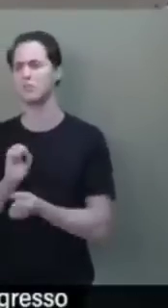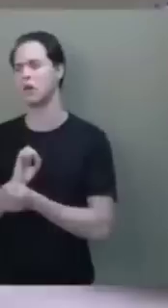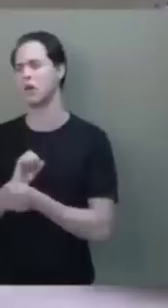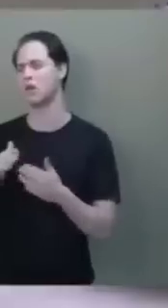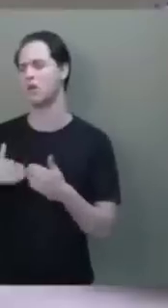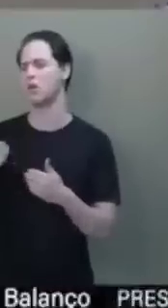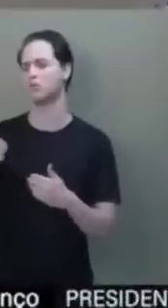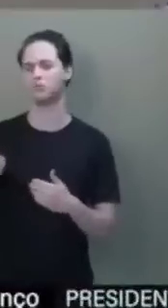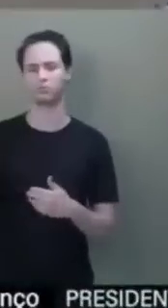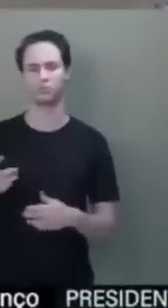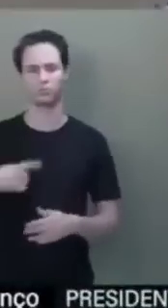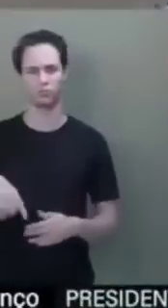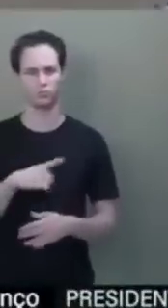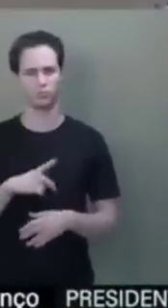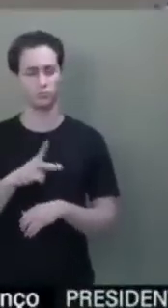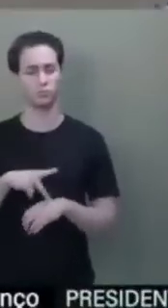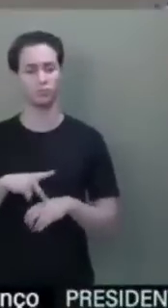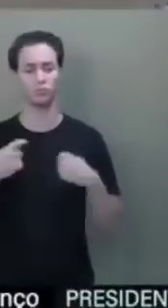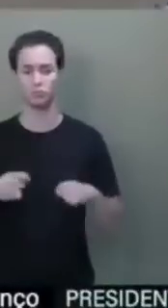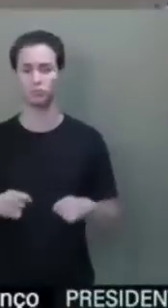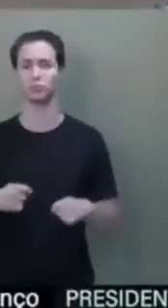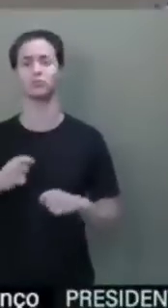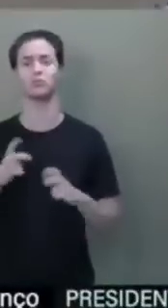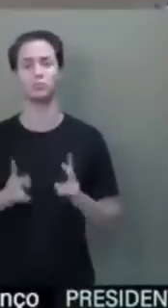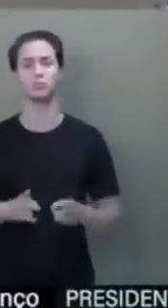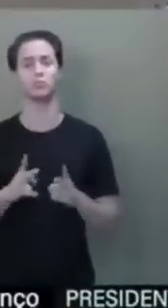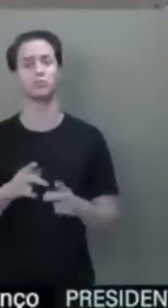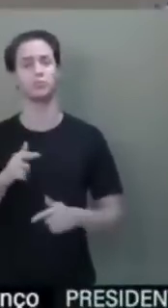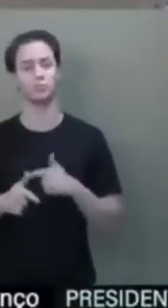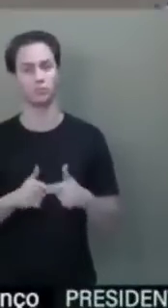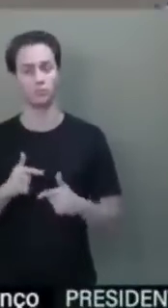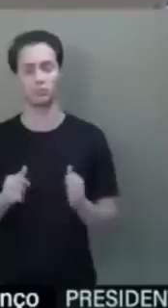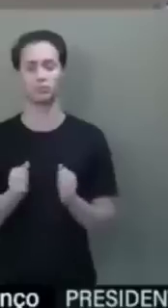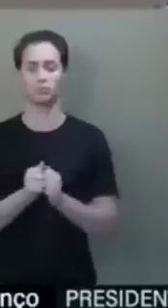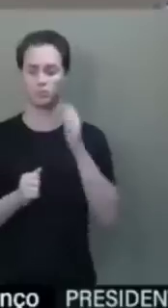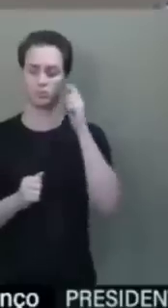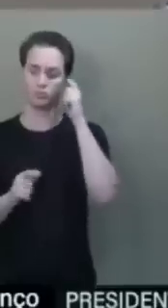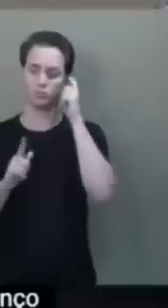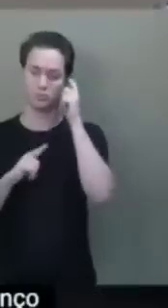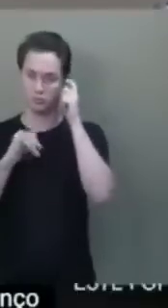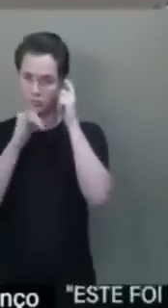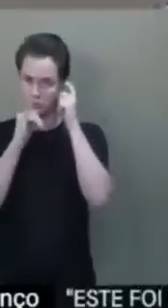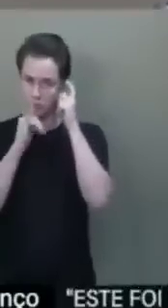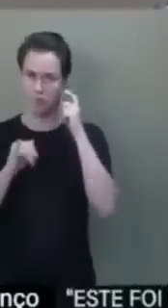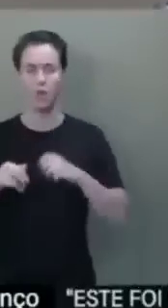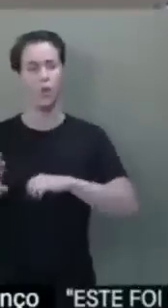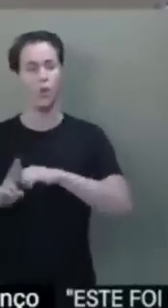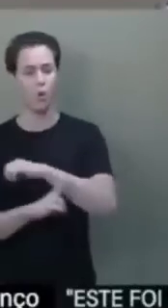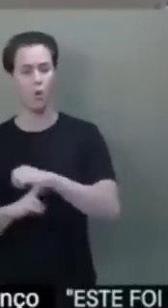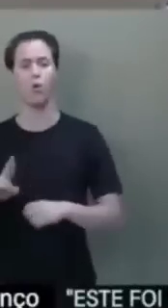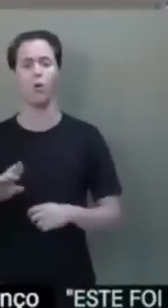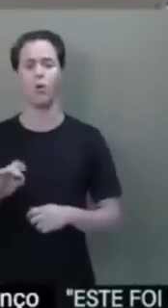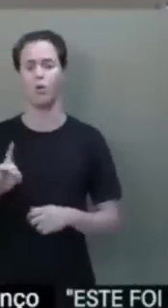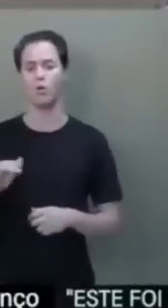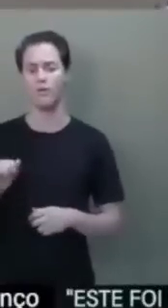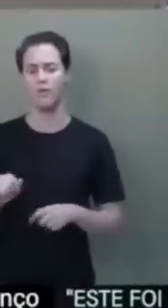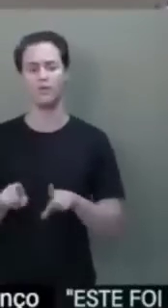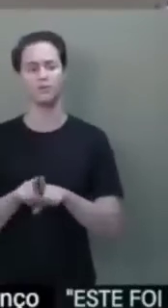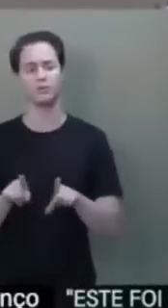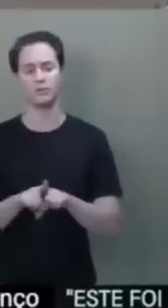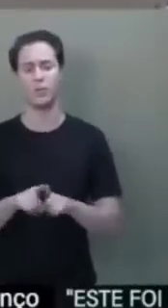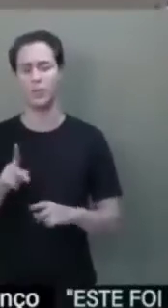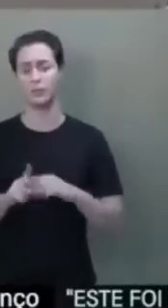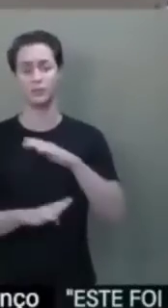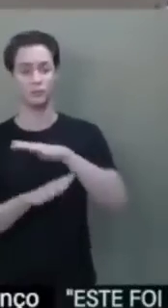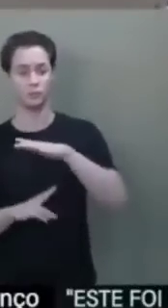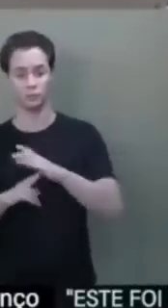para o nosso país continuar executando as obras que estão em execução, como as rodovias, as pontes que estão sendo feitas pelo Brasil. No